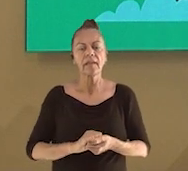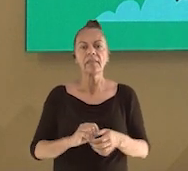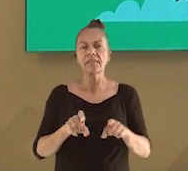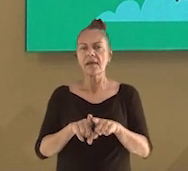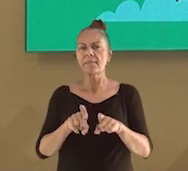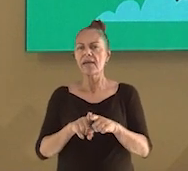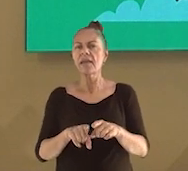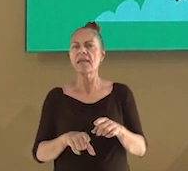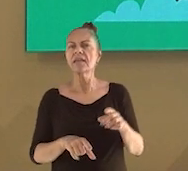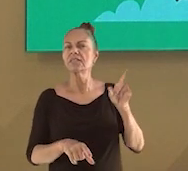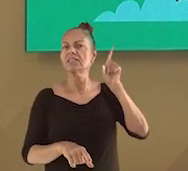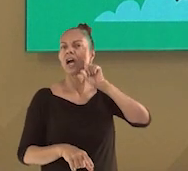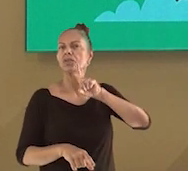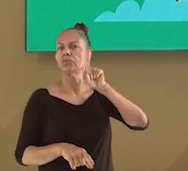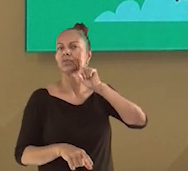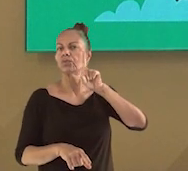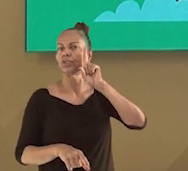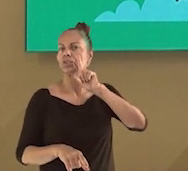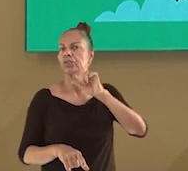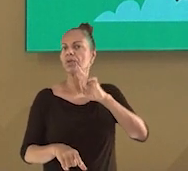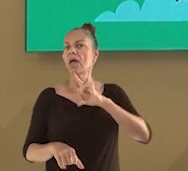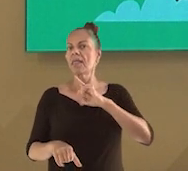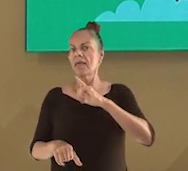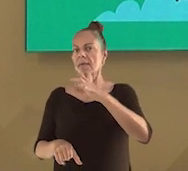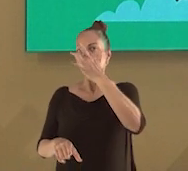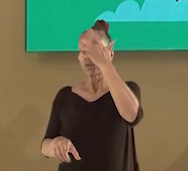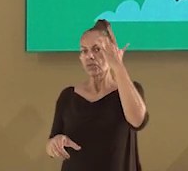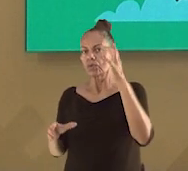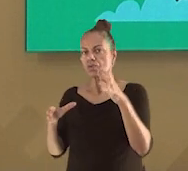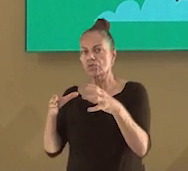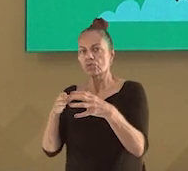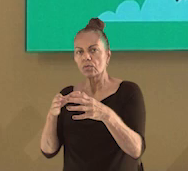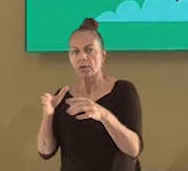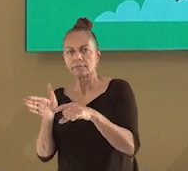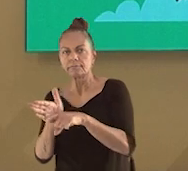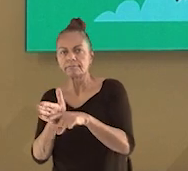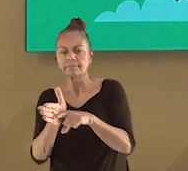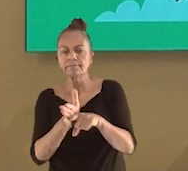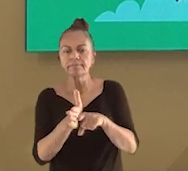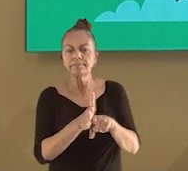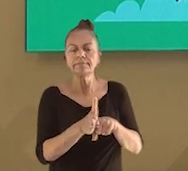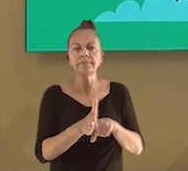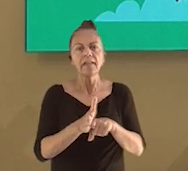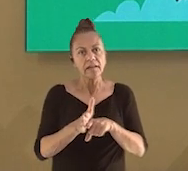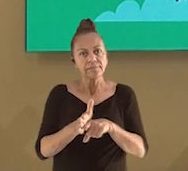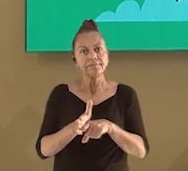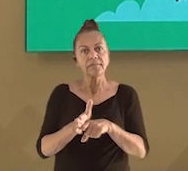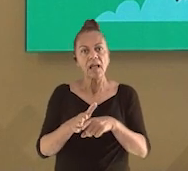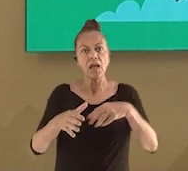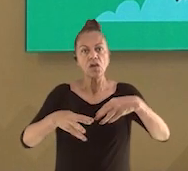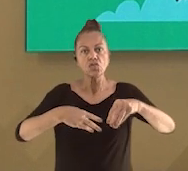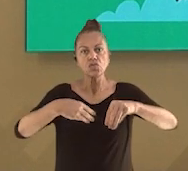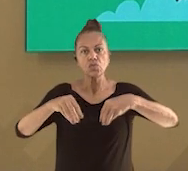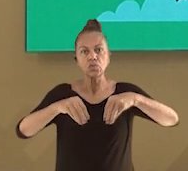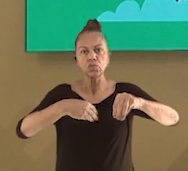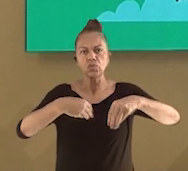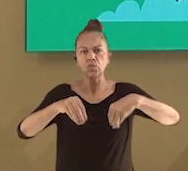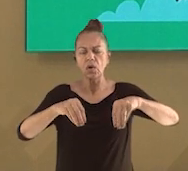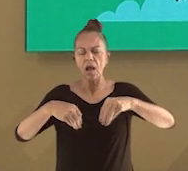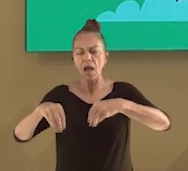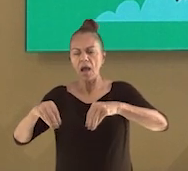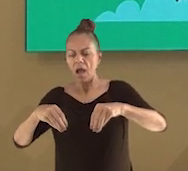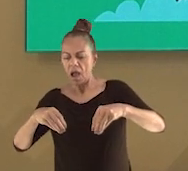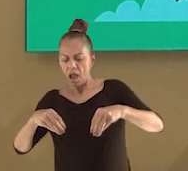Estados Unidos da América, por exemplo, pesquisadores conseguiram comprovar o problema dos microplásticos